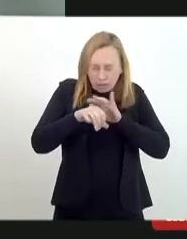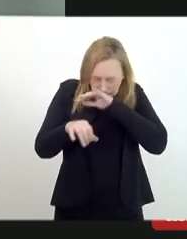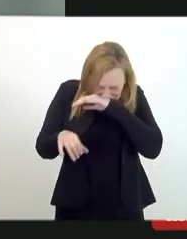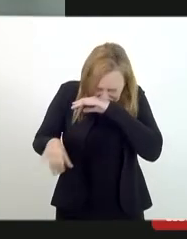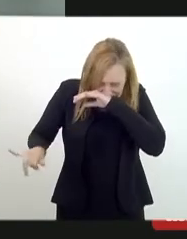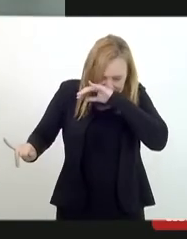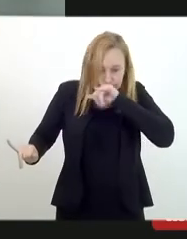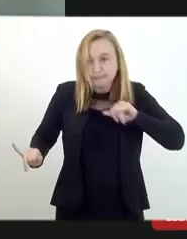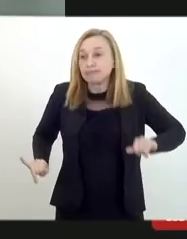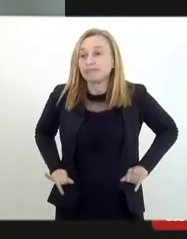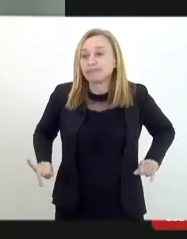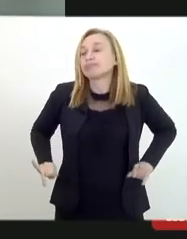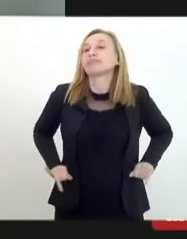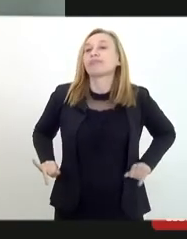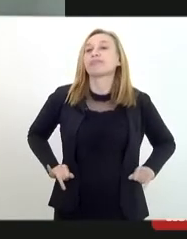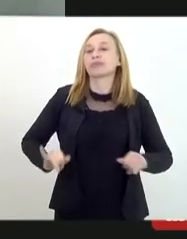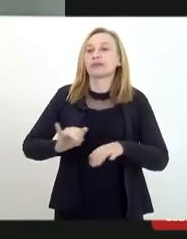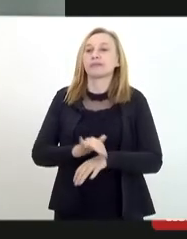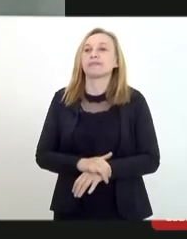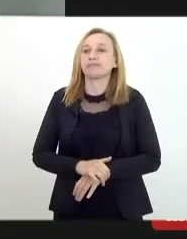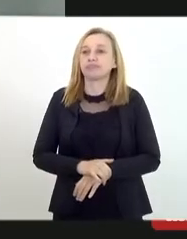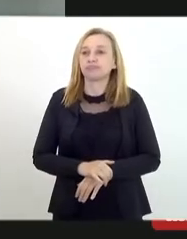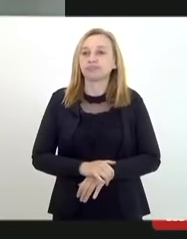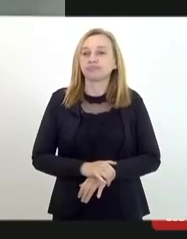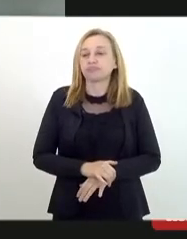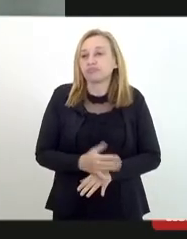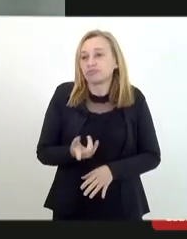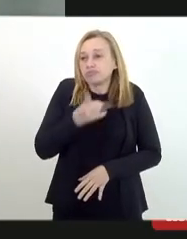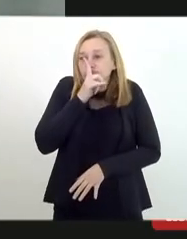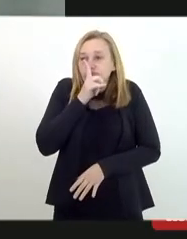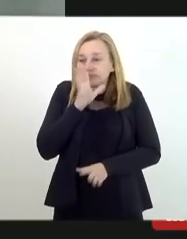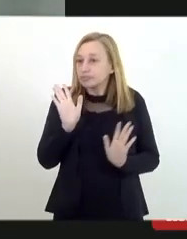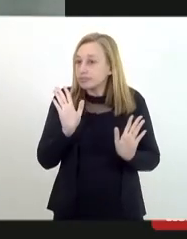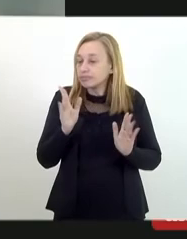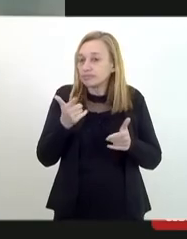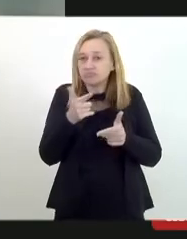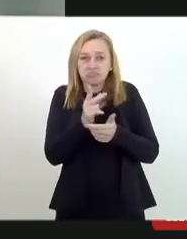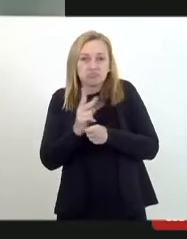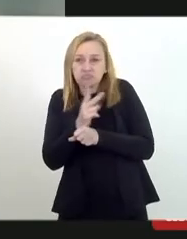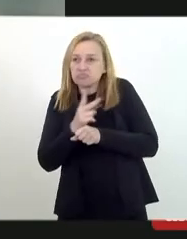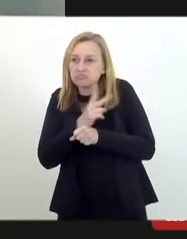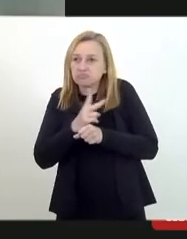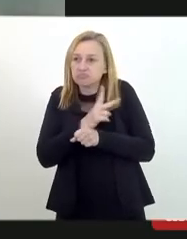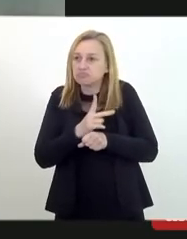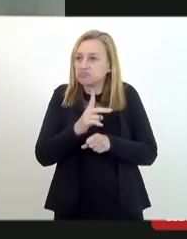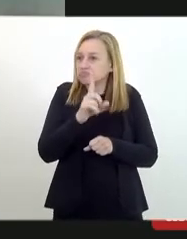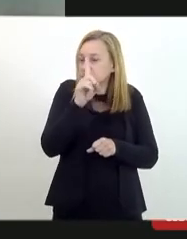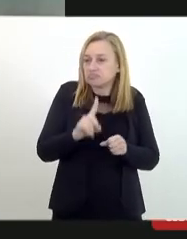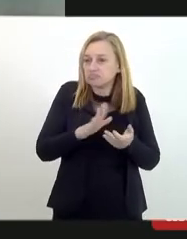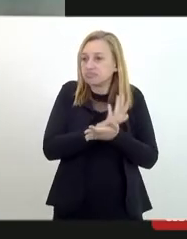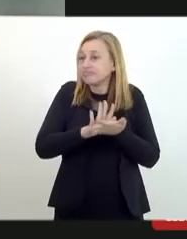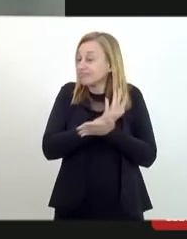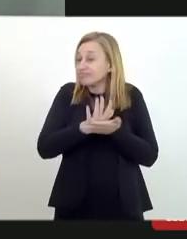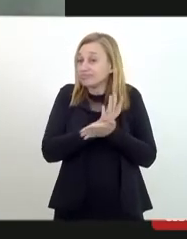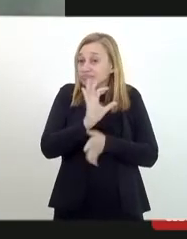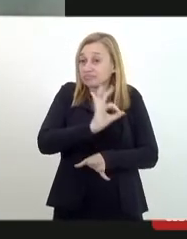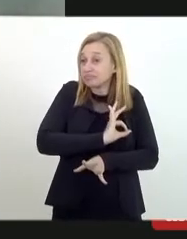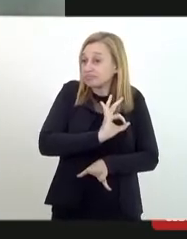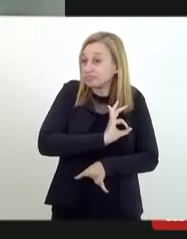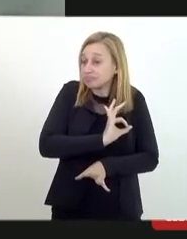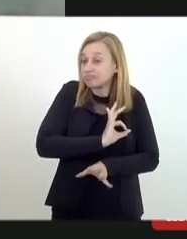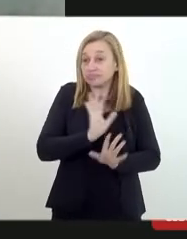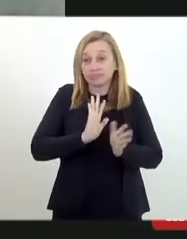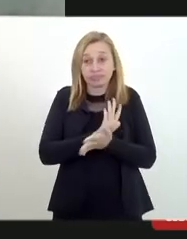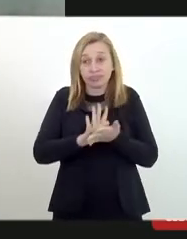tipo de ataque e fica por isso mesmo, não procura a delegacia para fazer denúncia, não